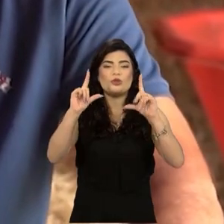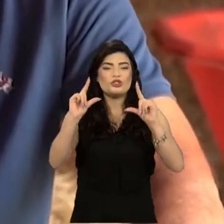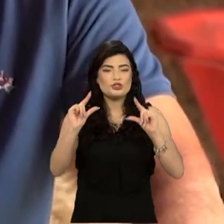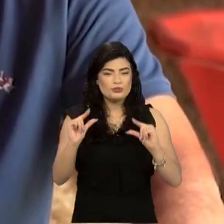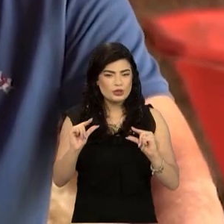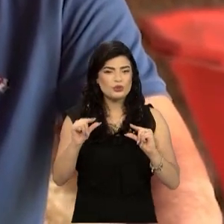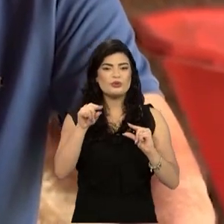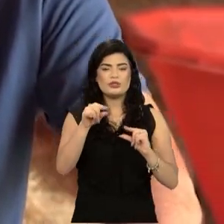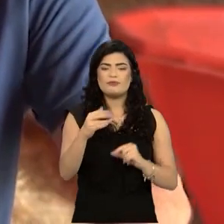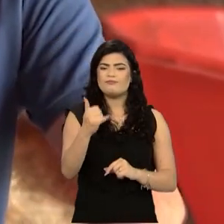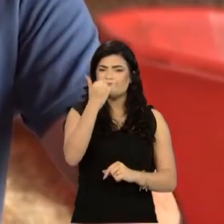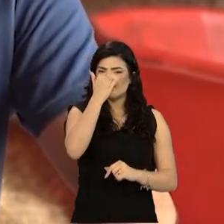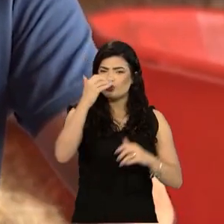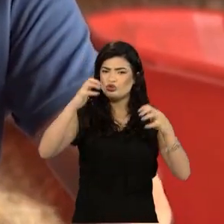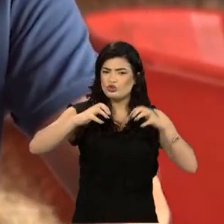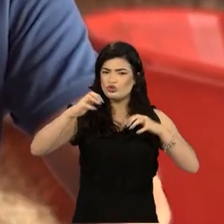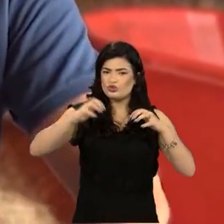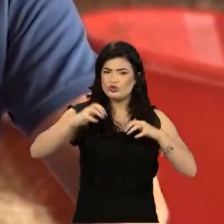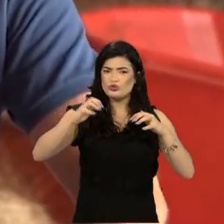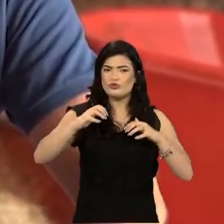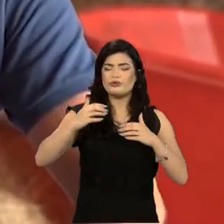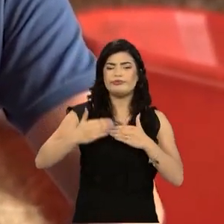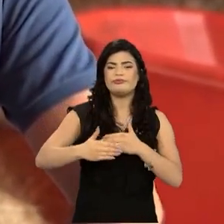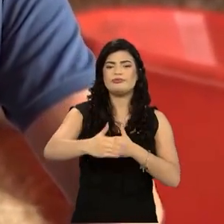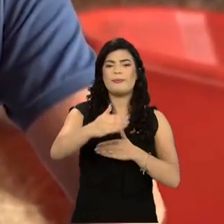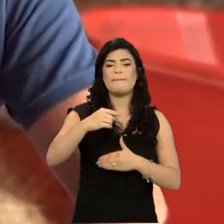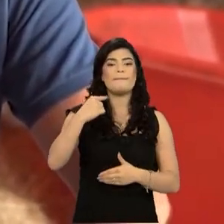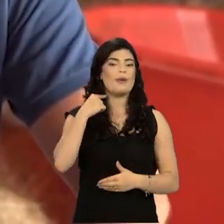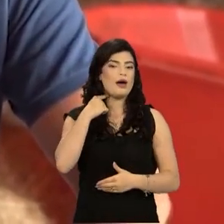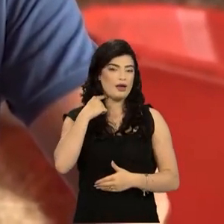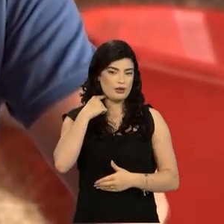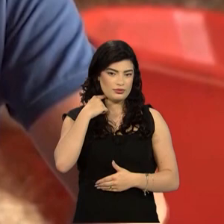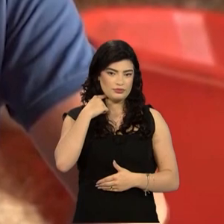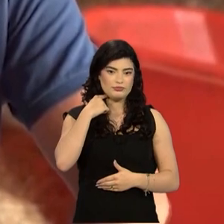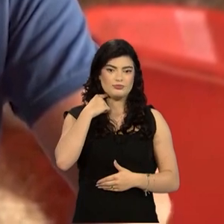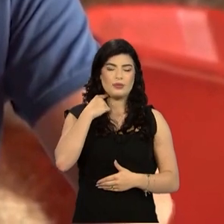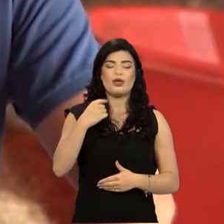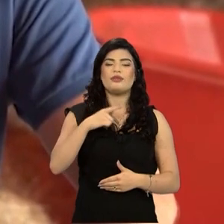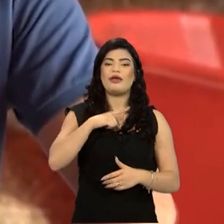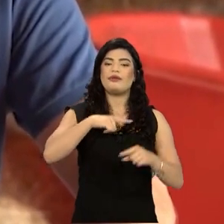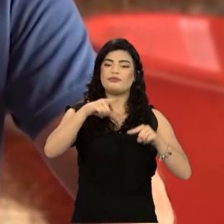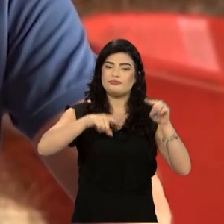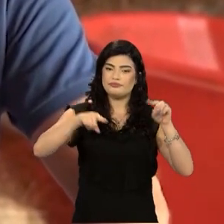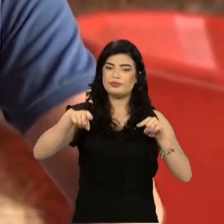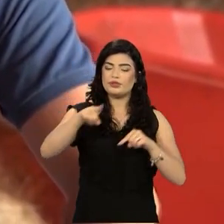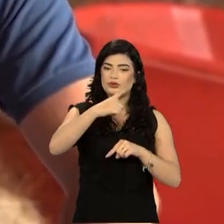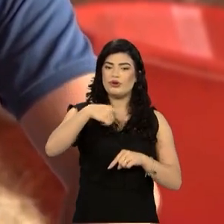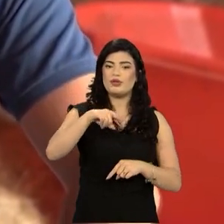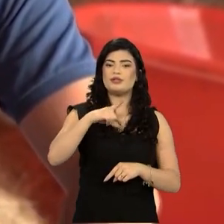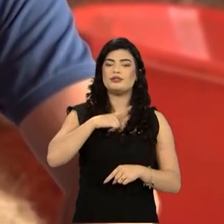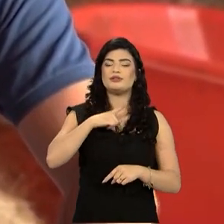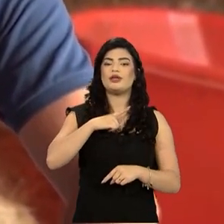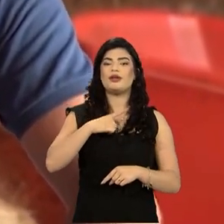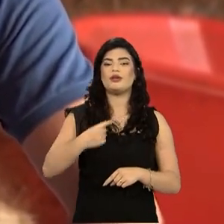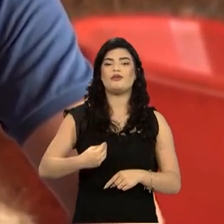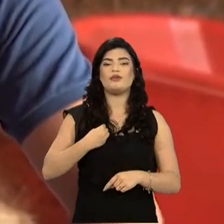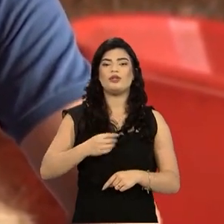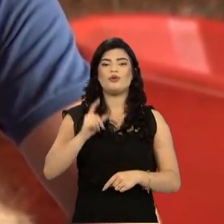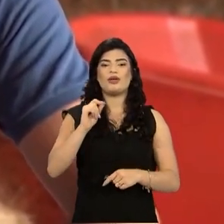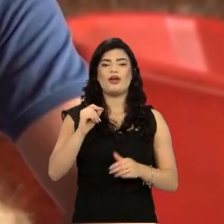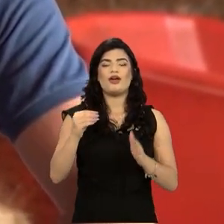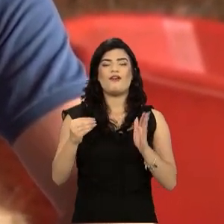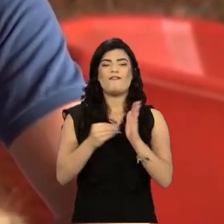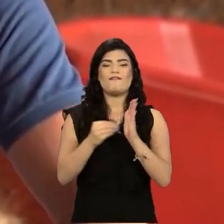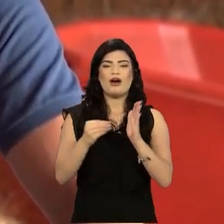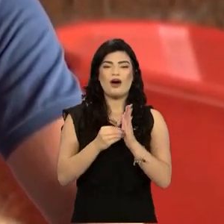da incidência de chuvas aí a partir de maio. E, invariavelmente, nós ficamos sem pastagens